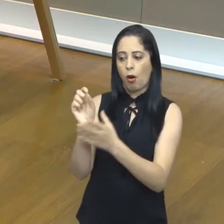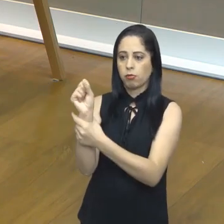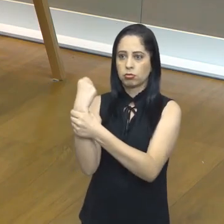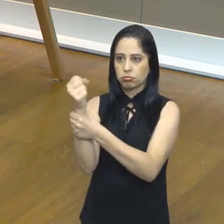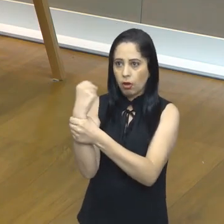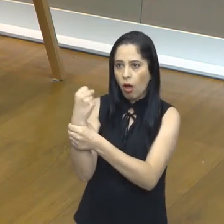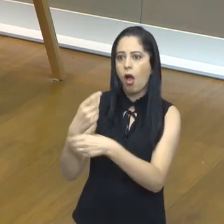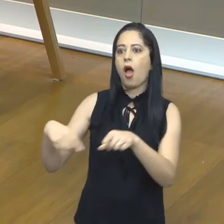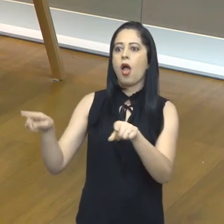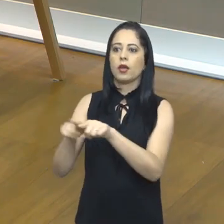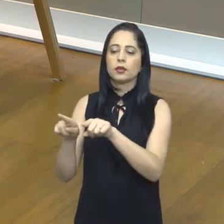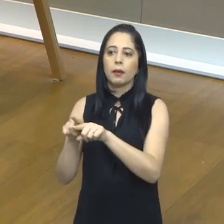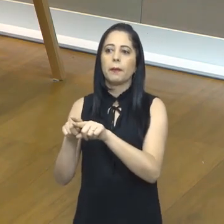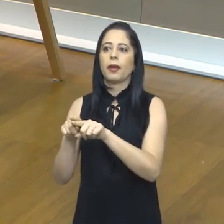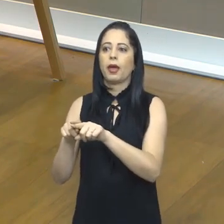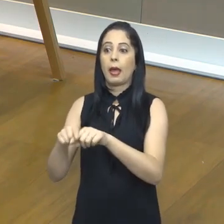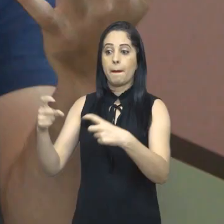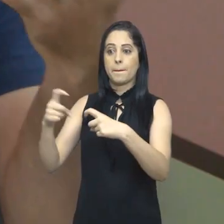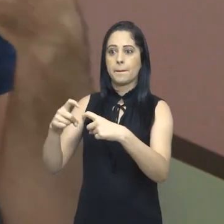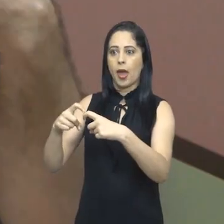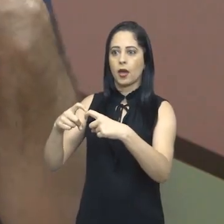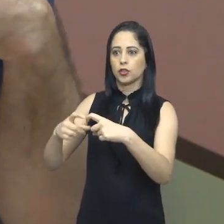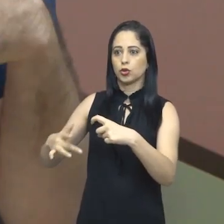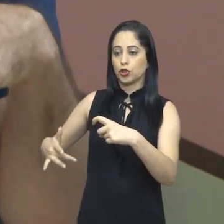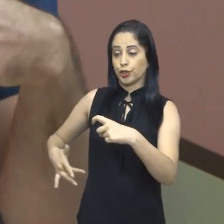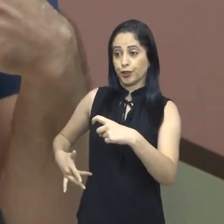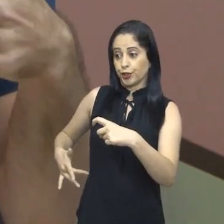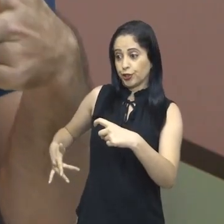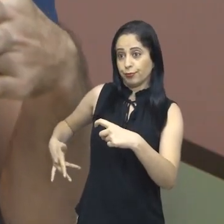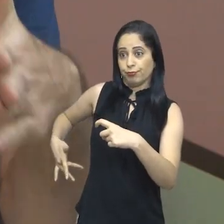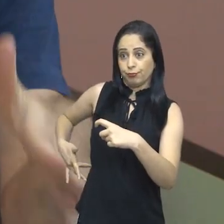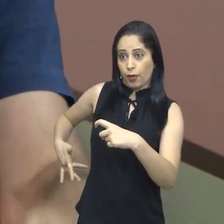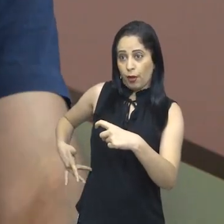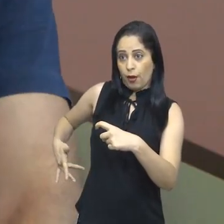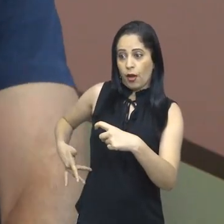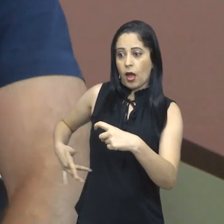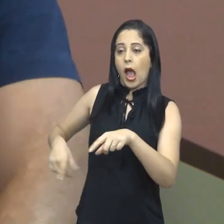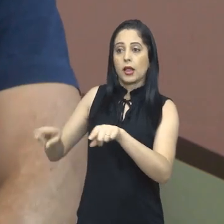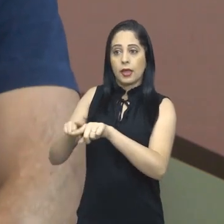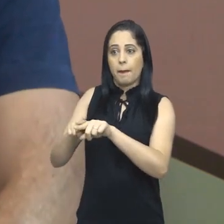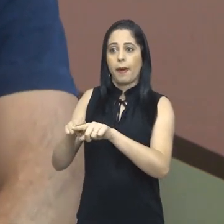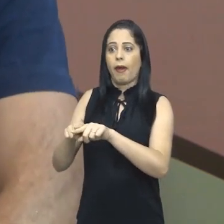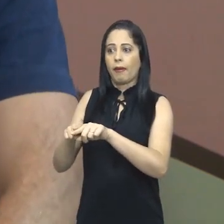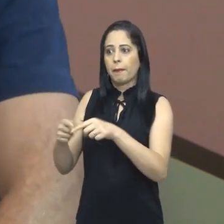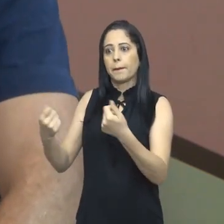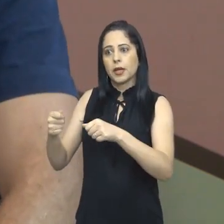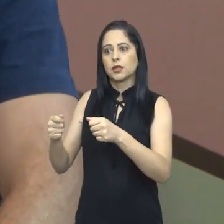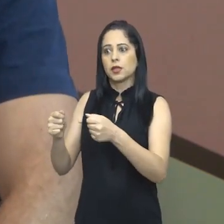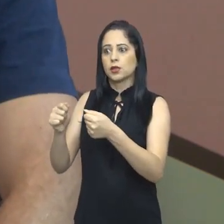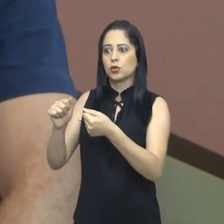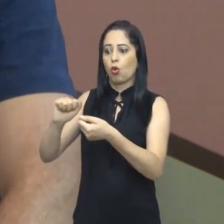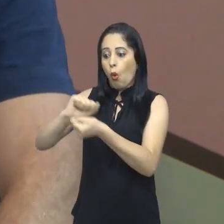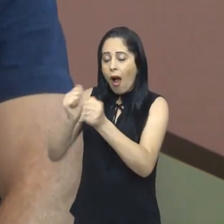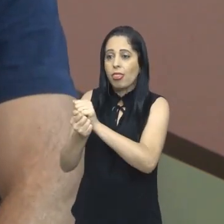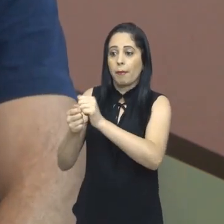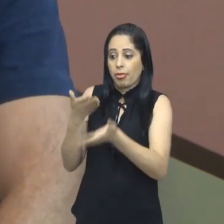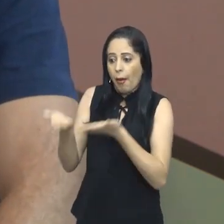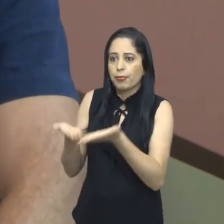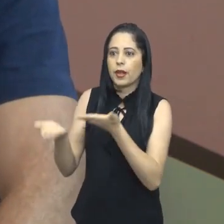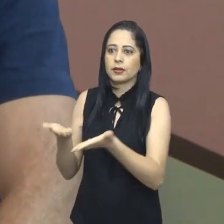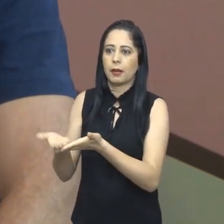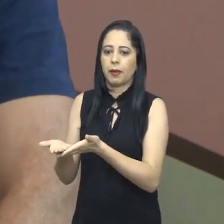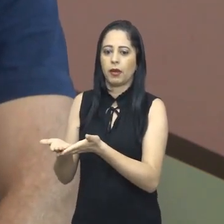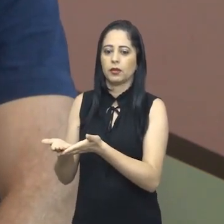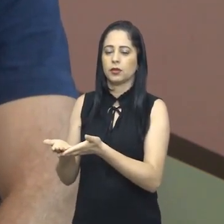nefrologistas, médicos de rim, para tentar atender essas pessoas e tratá-las. Então, esse dado é muito importante. Não é porque você não teve um Covid